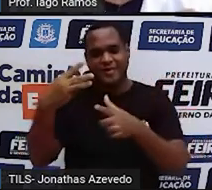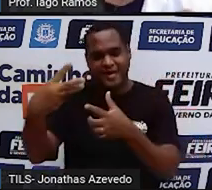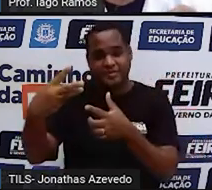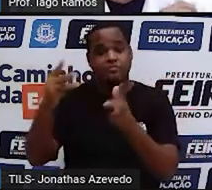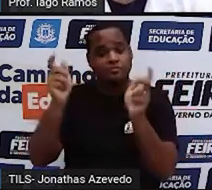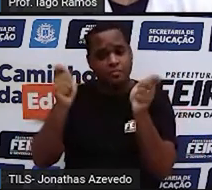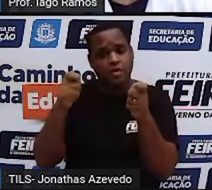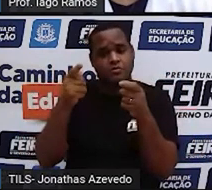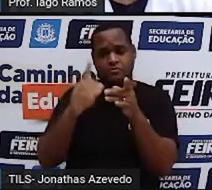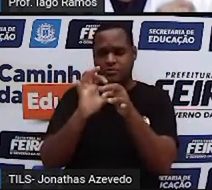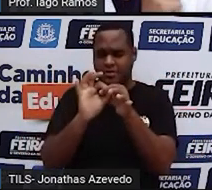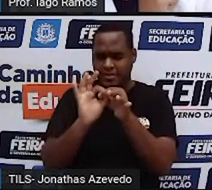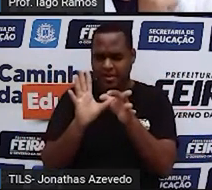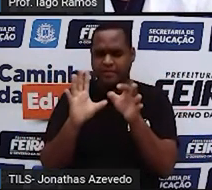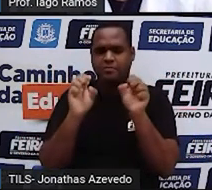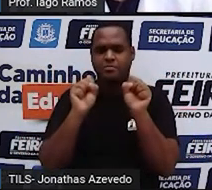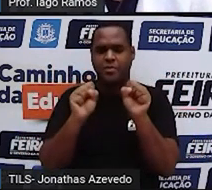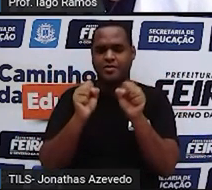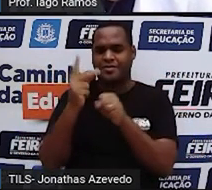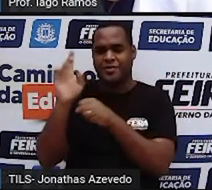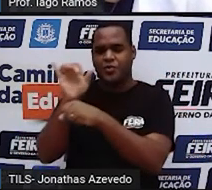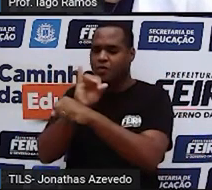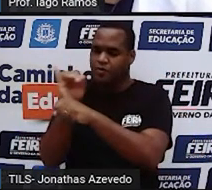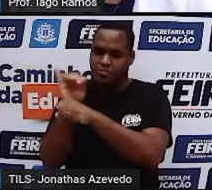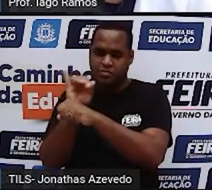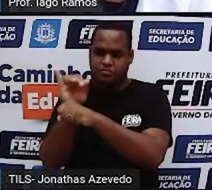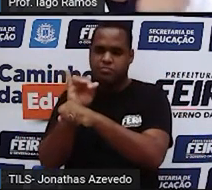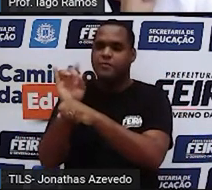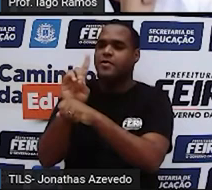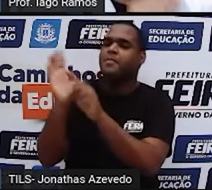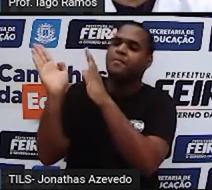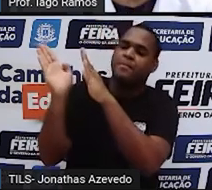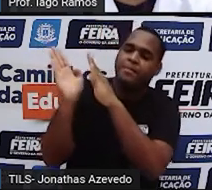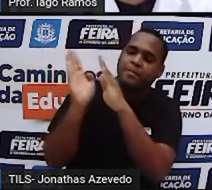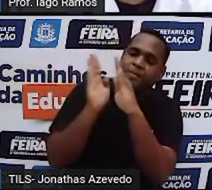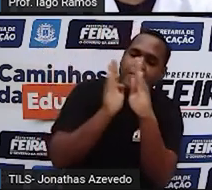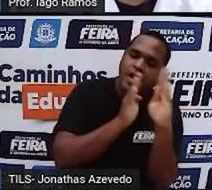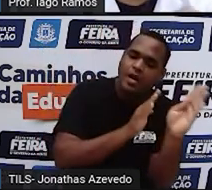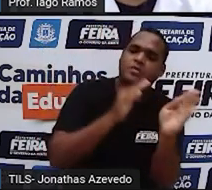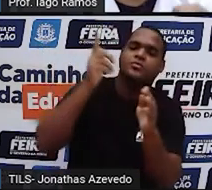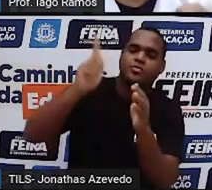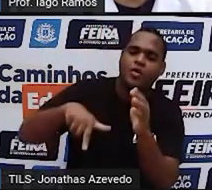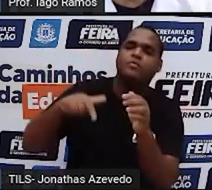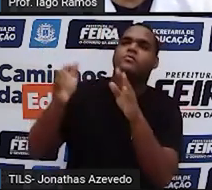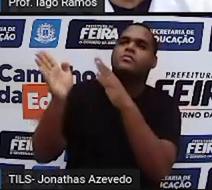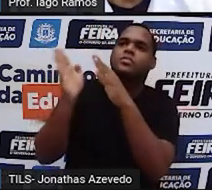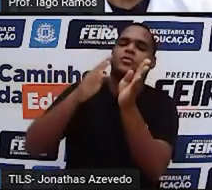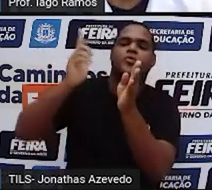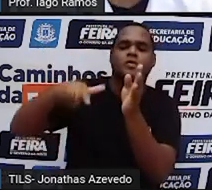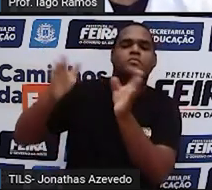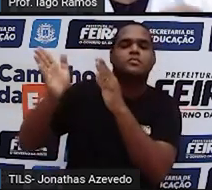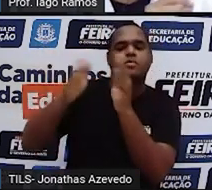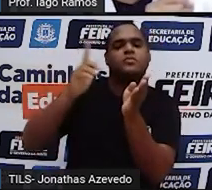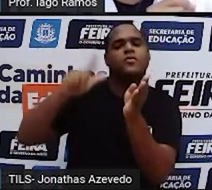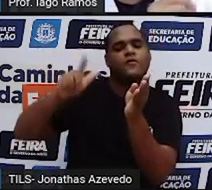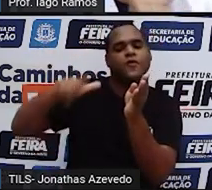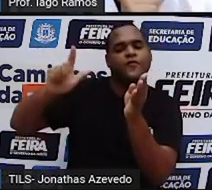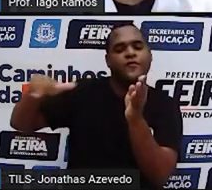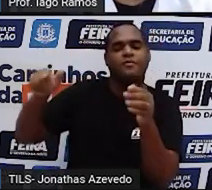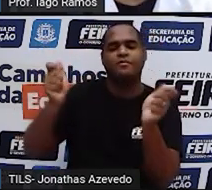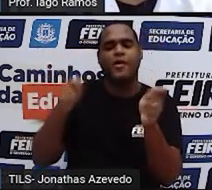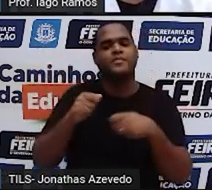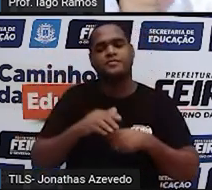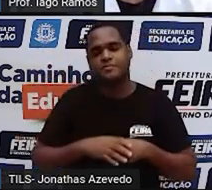lá no canal do YouTube da Seduc Feira de Santana. É só você